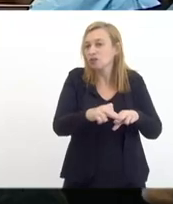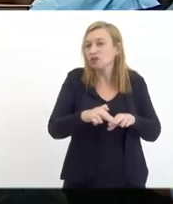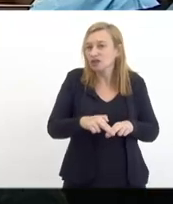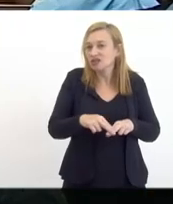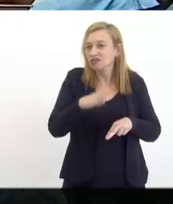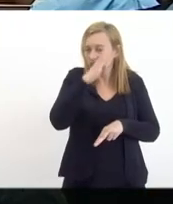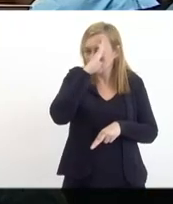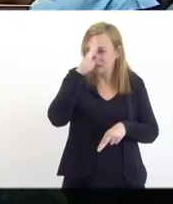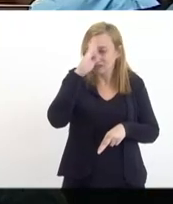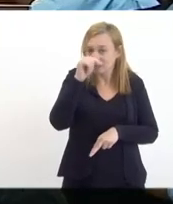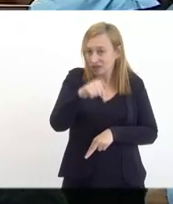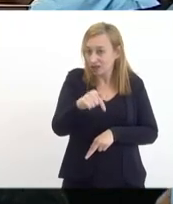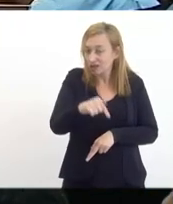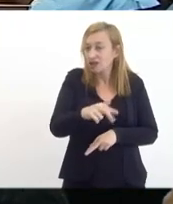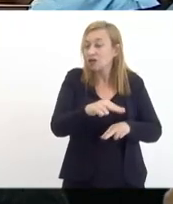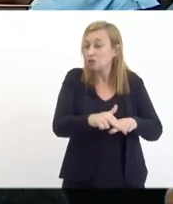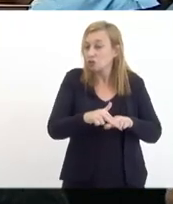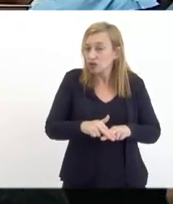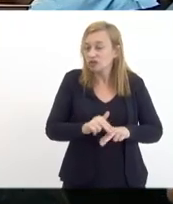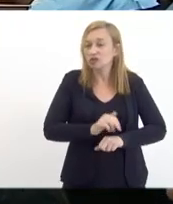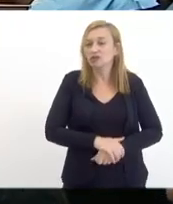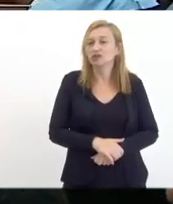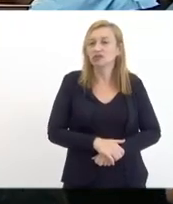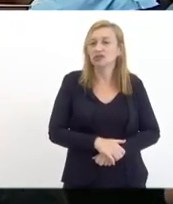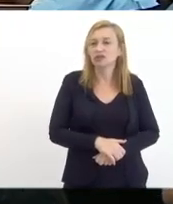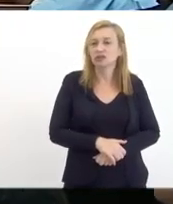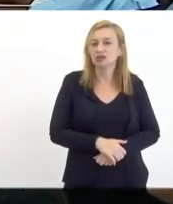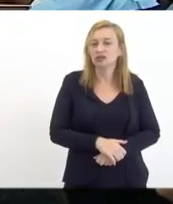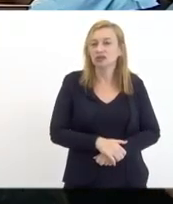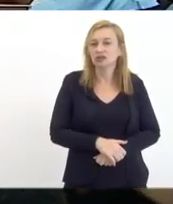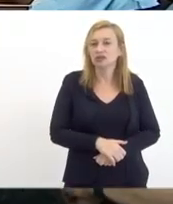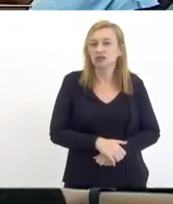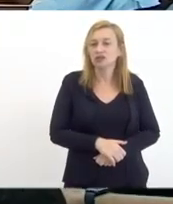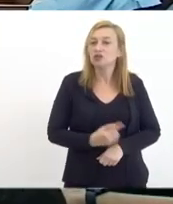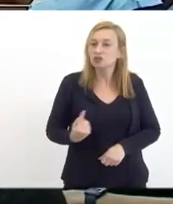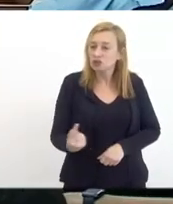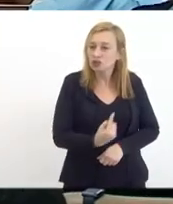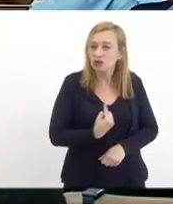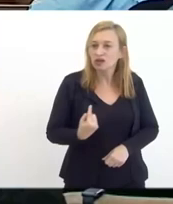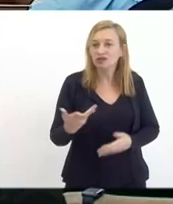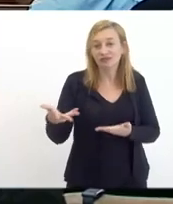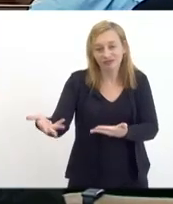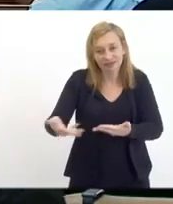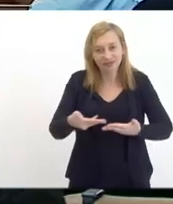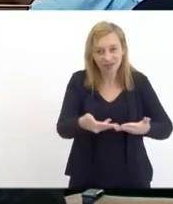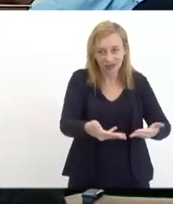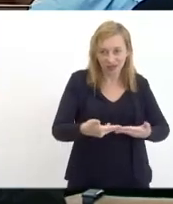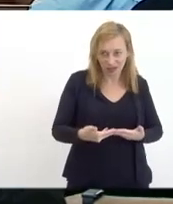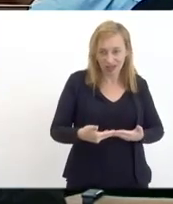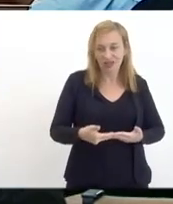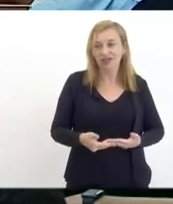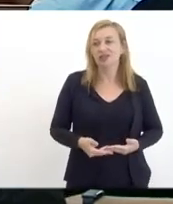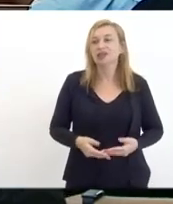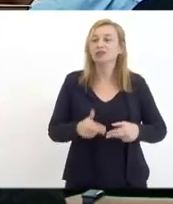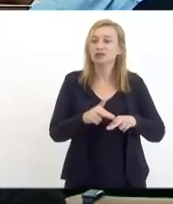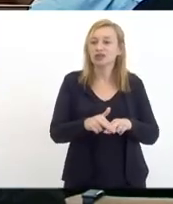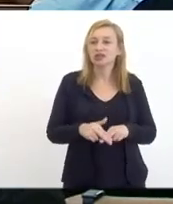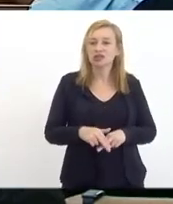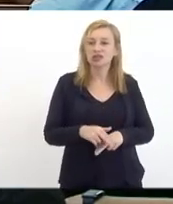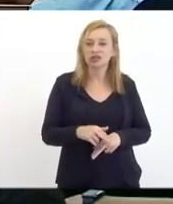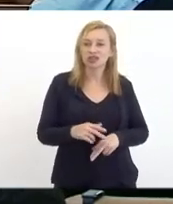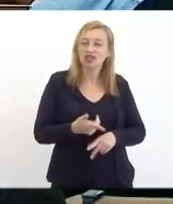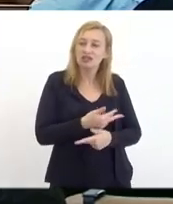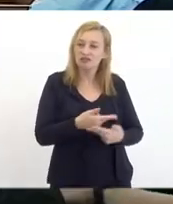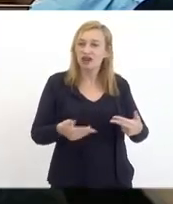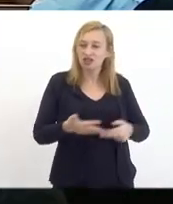aqui e é por causa disso que nós fomos convidados não é e é por causa disso de que